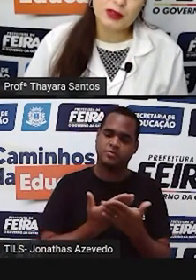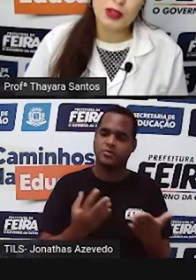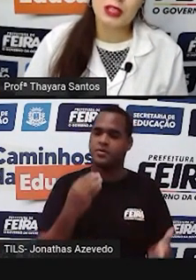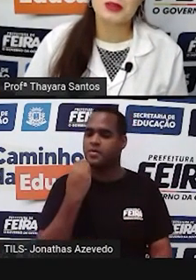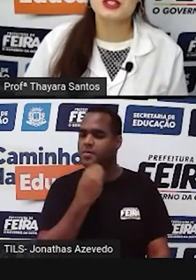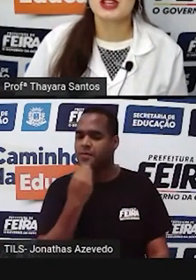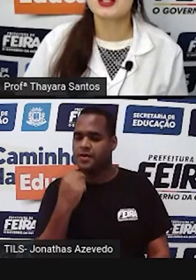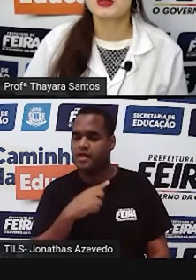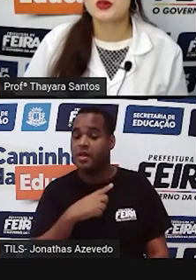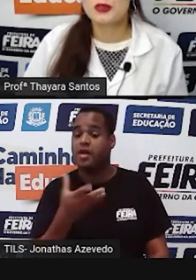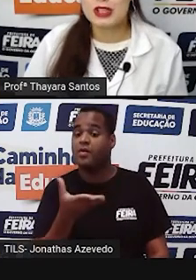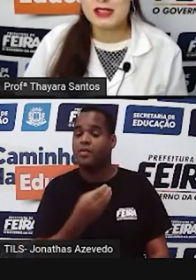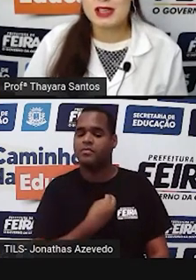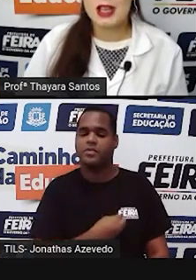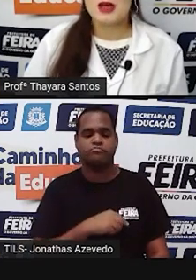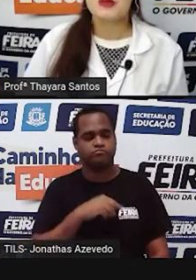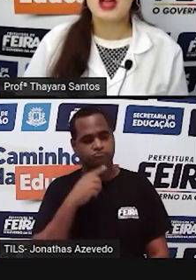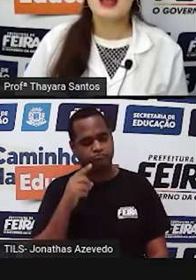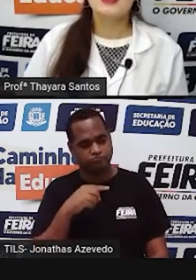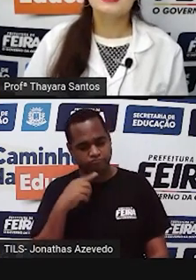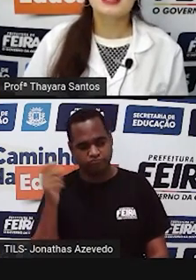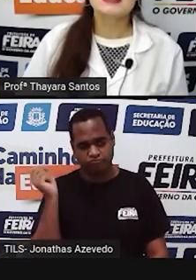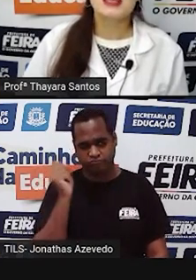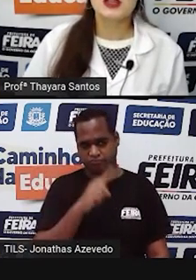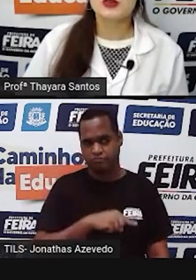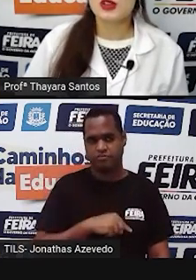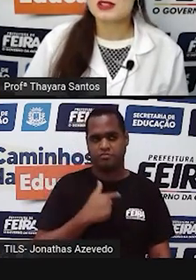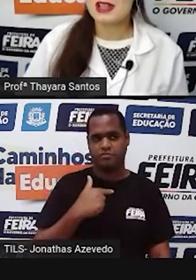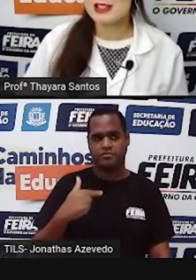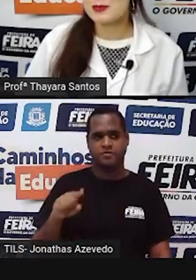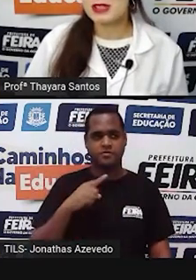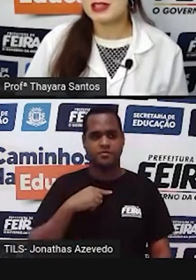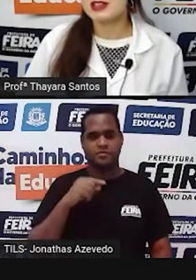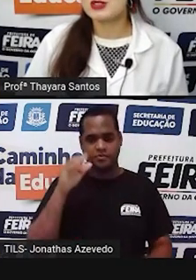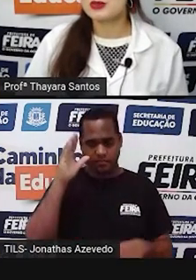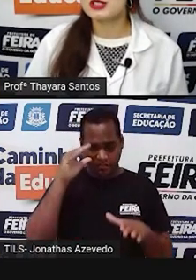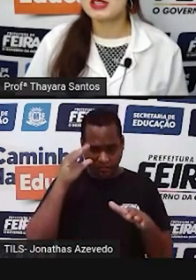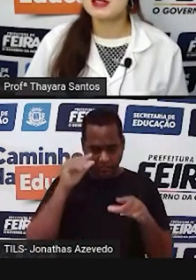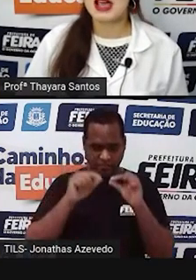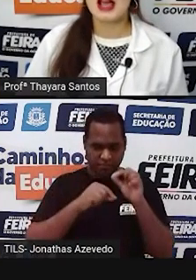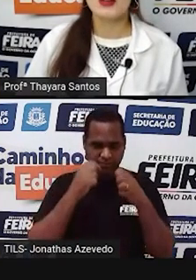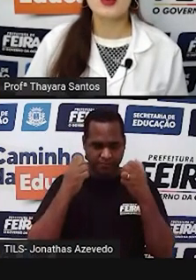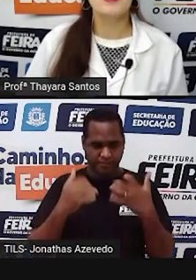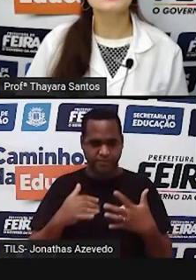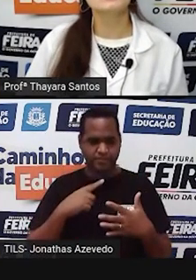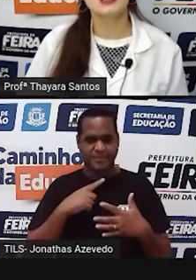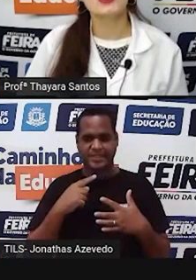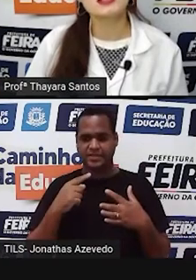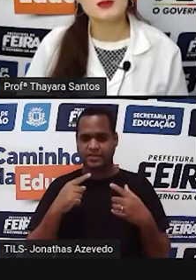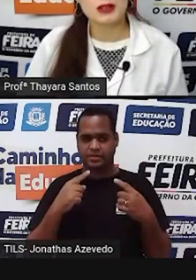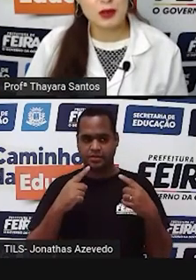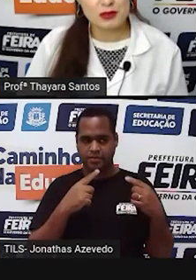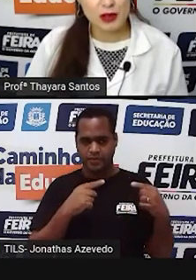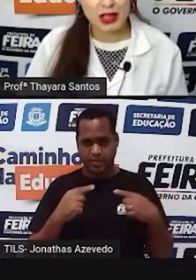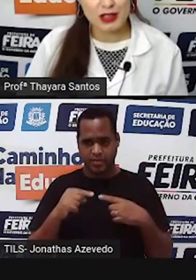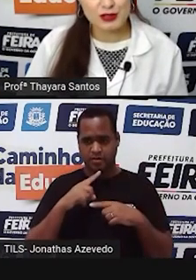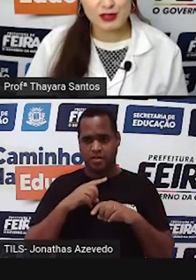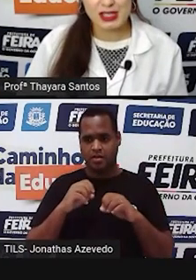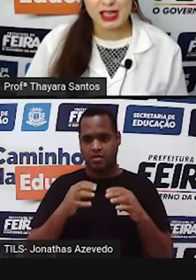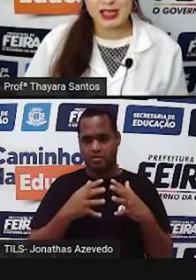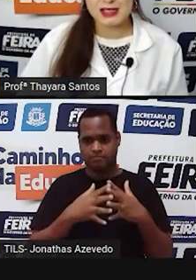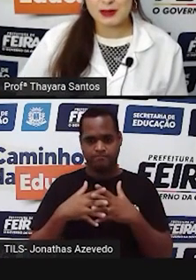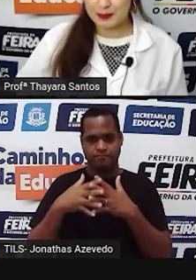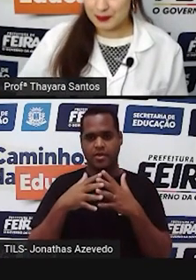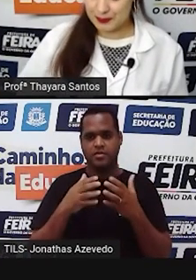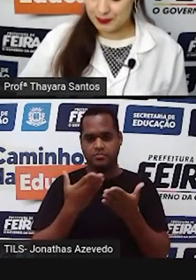momento aí pra tirar as dúvidas, pra trazer curiosidades pra serem discutidas na aula, compartilhar conhecimento com os colegas de